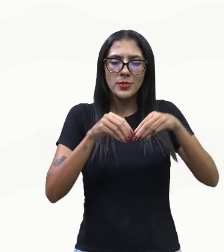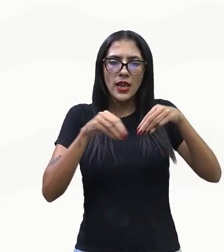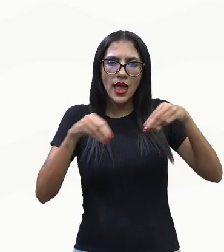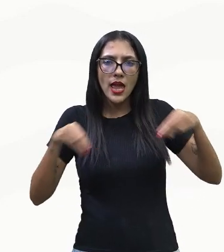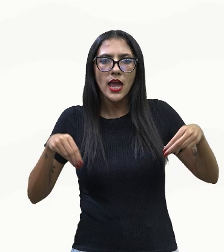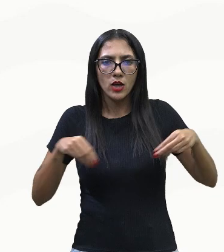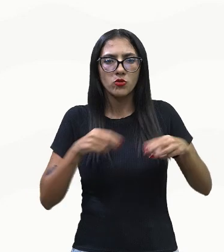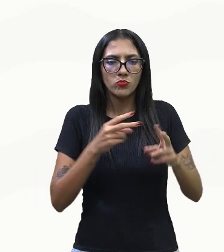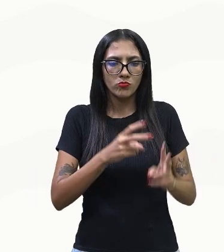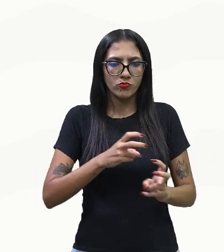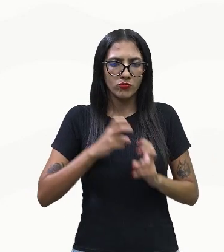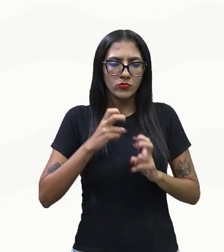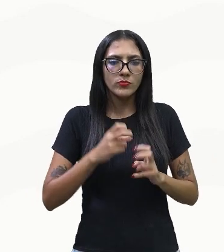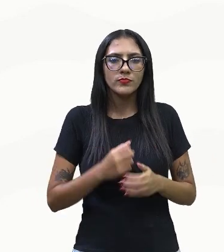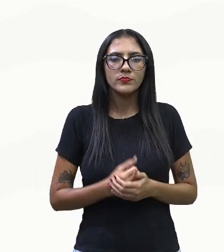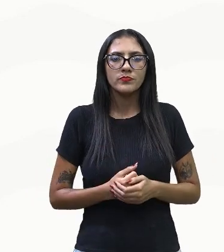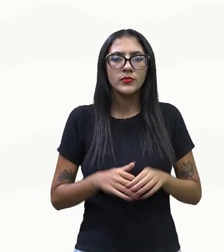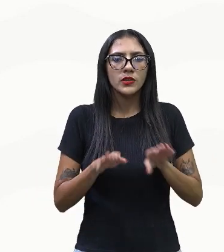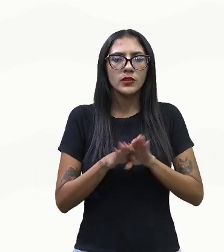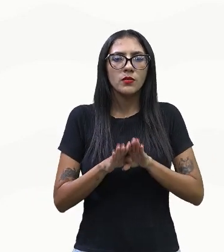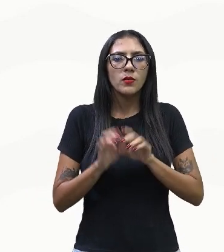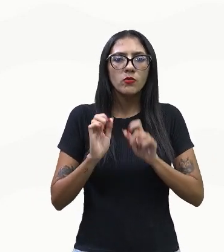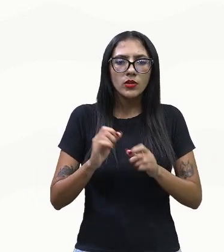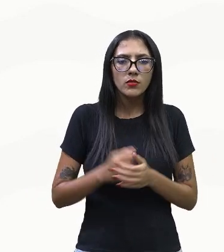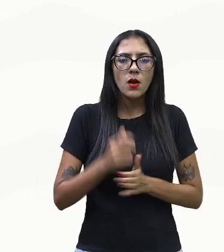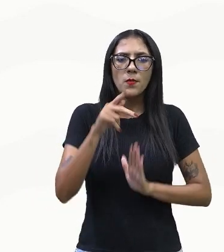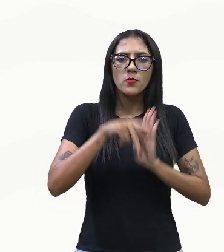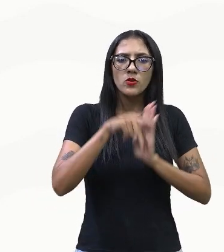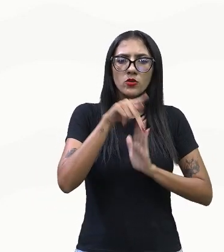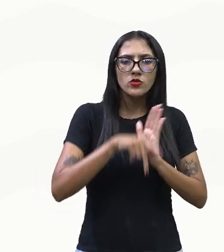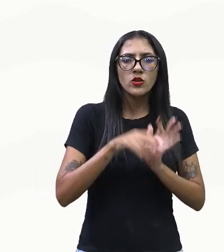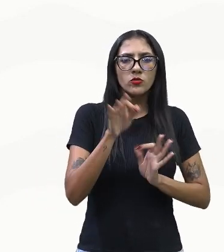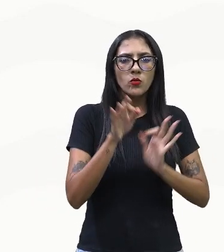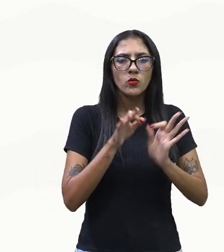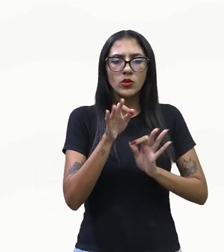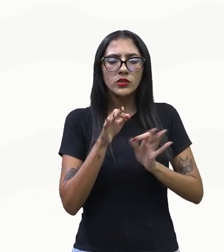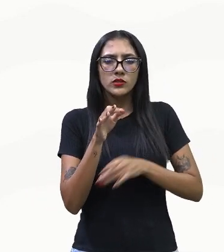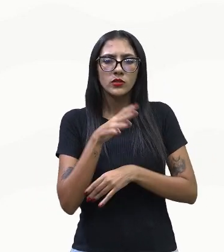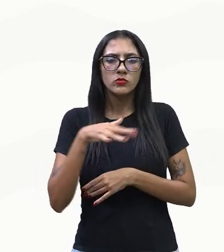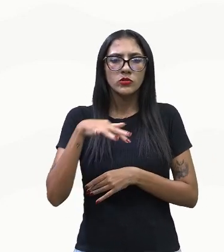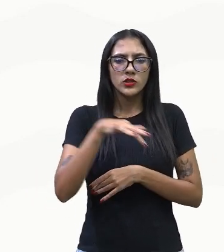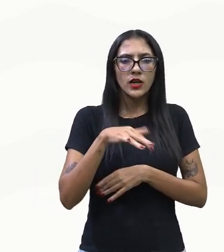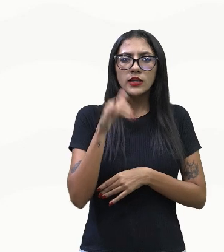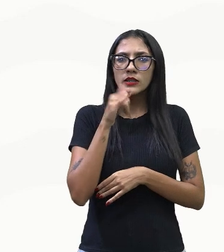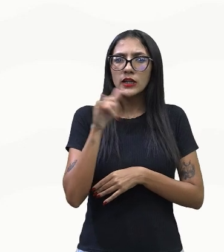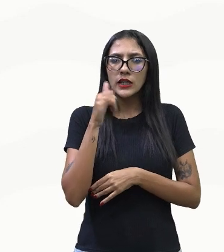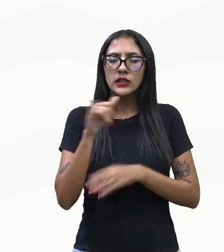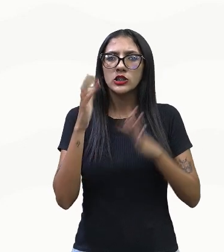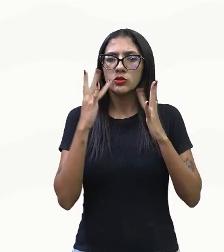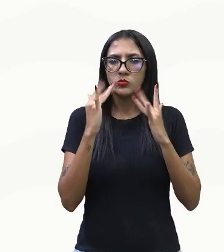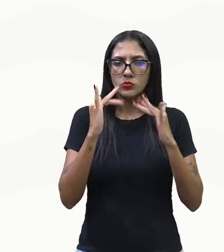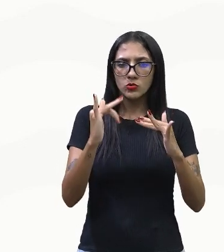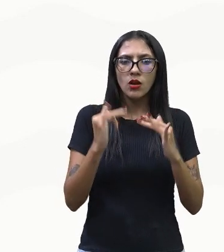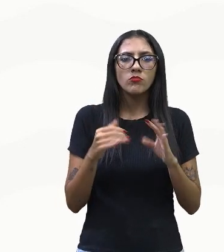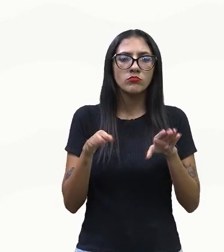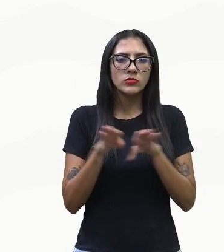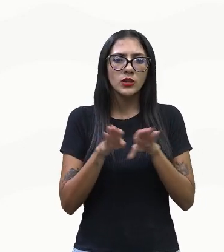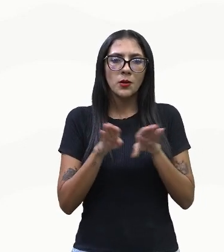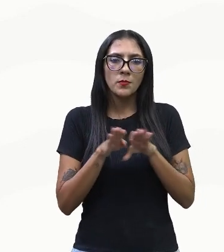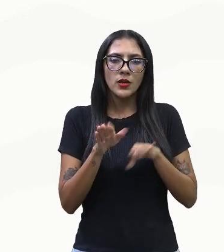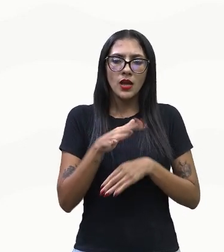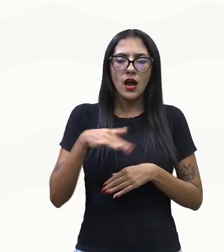E esses aqui, projetos de energia renovável e reservatório ou barragem, são outros vetores que acabam também